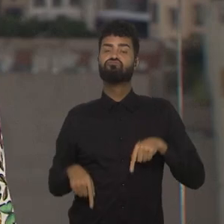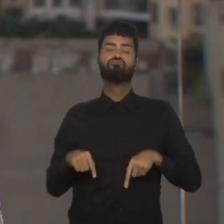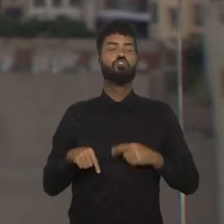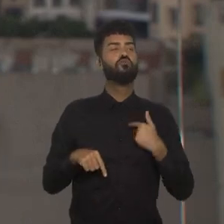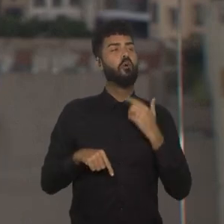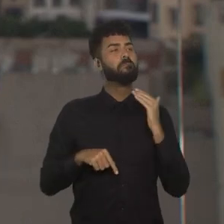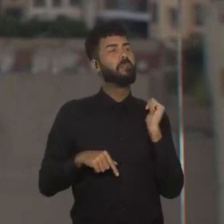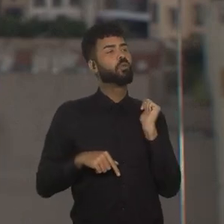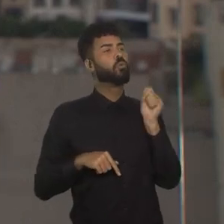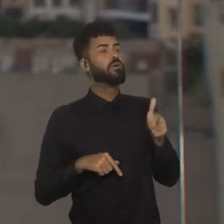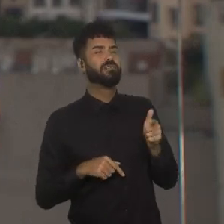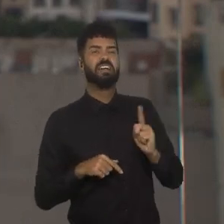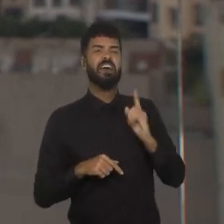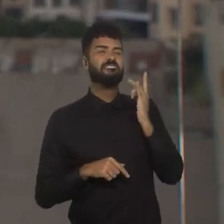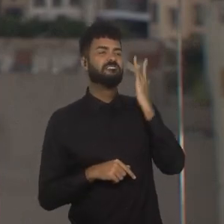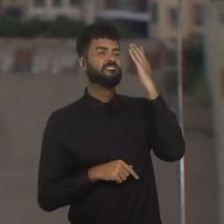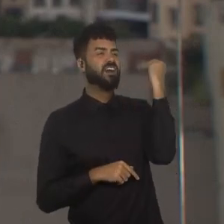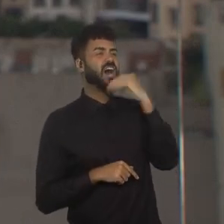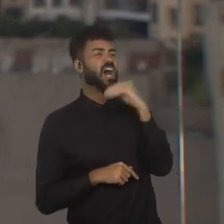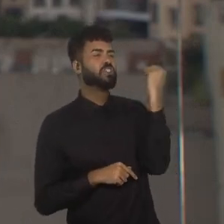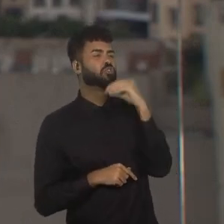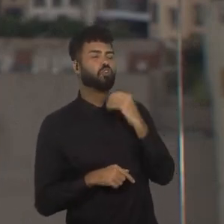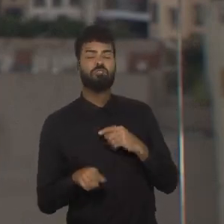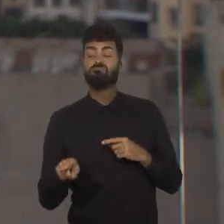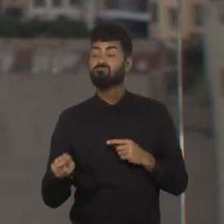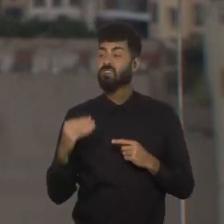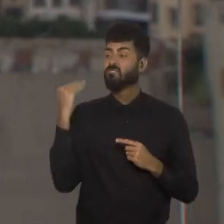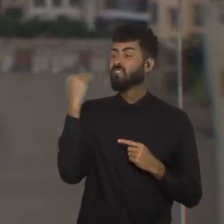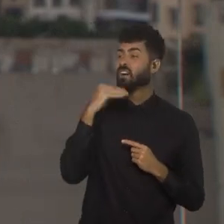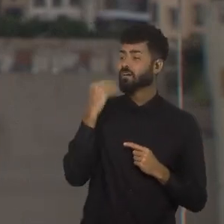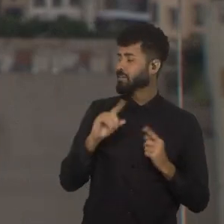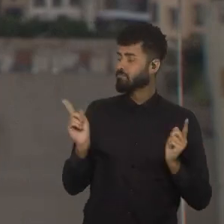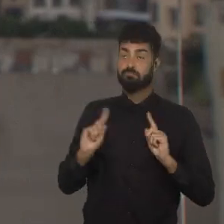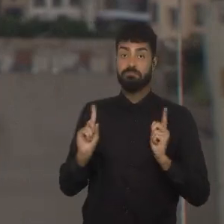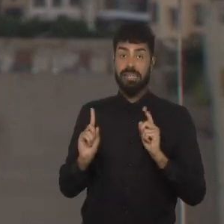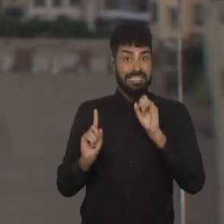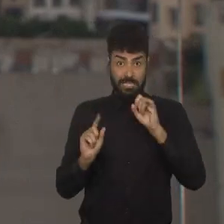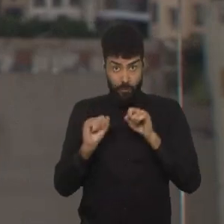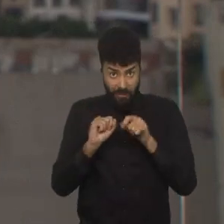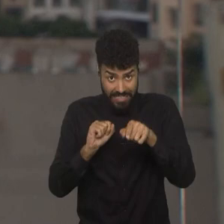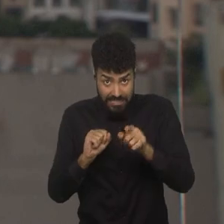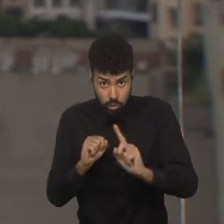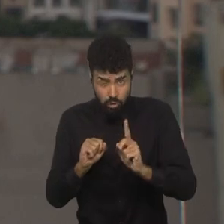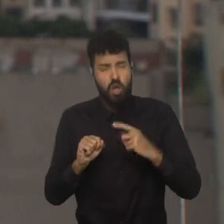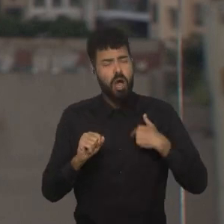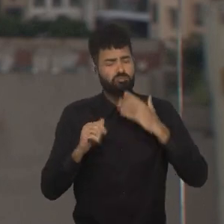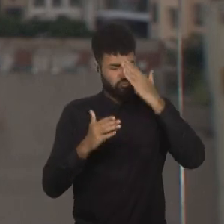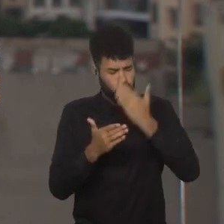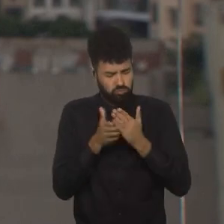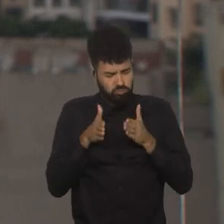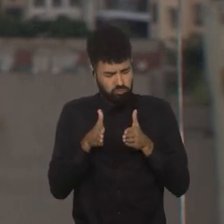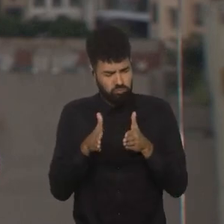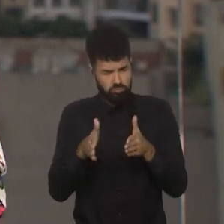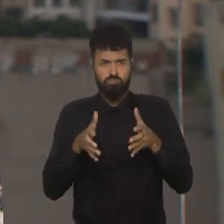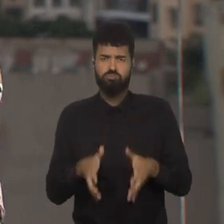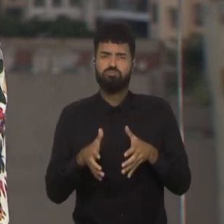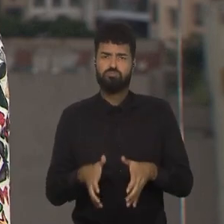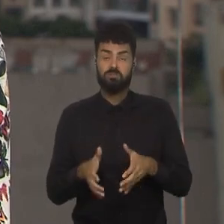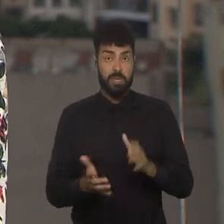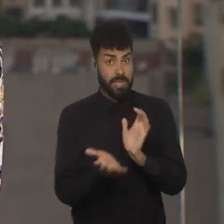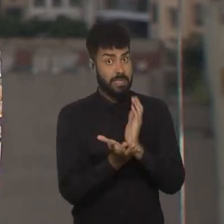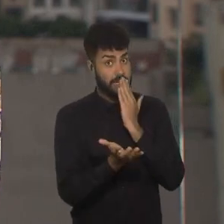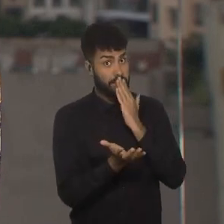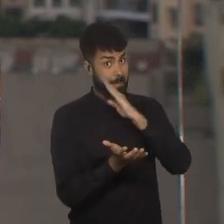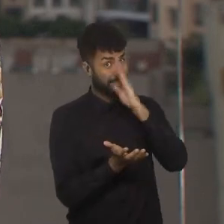esse jogo é fácil, esse jogo é fácil, bom, você vai embalado, o time é bom, não